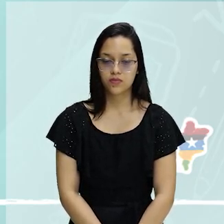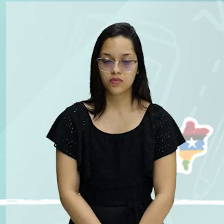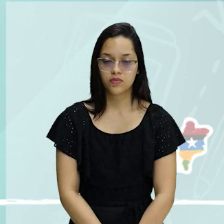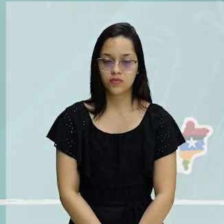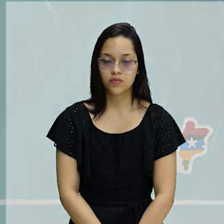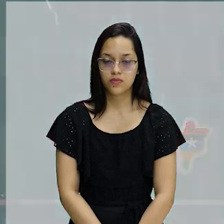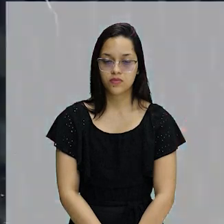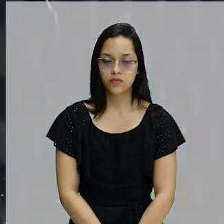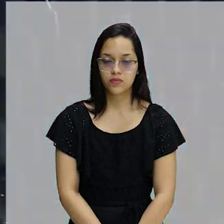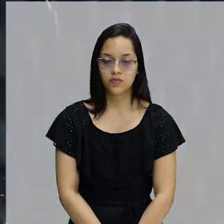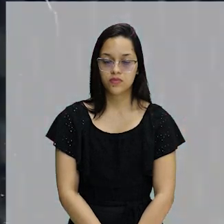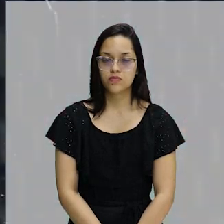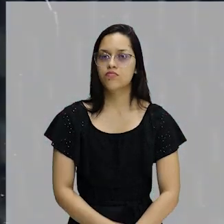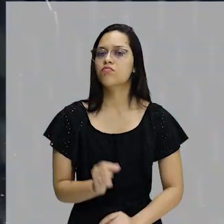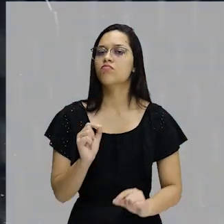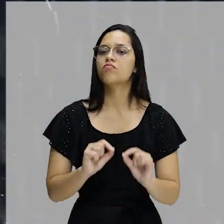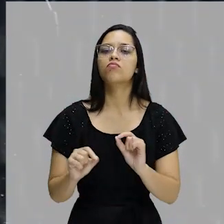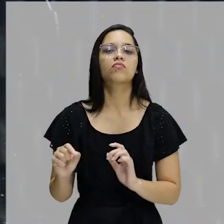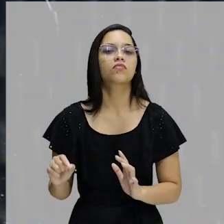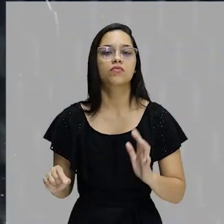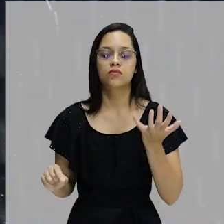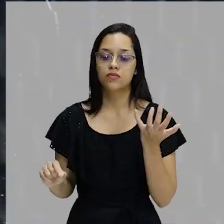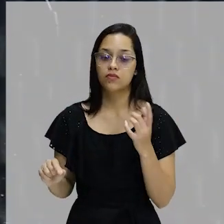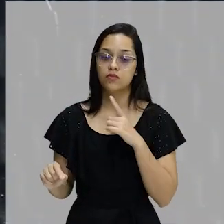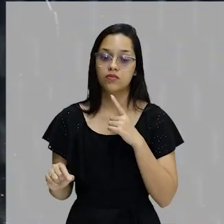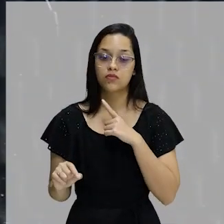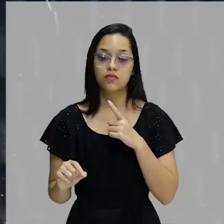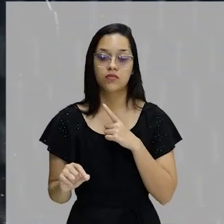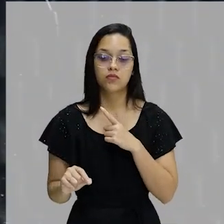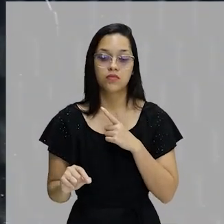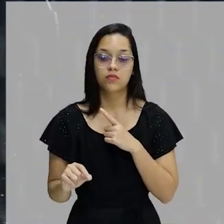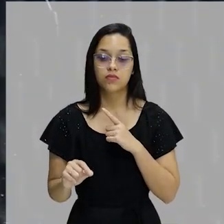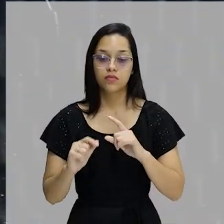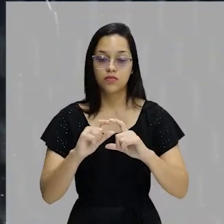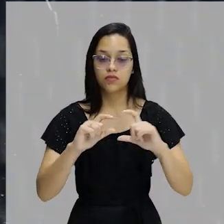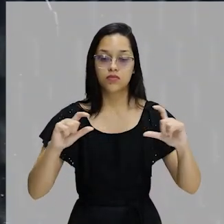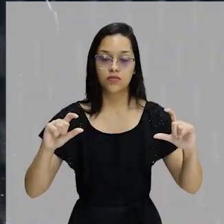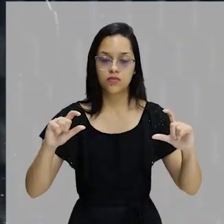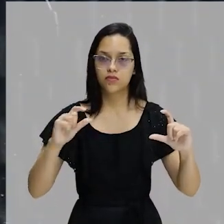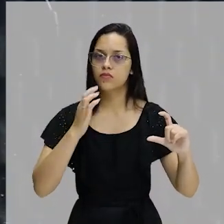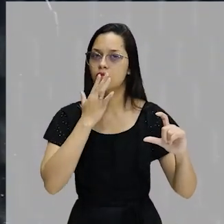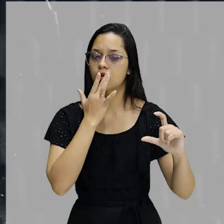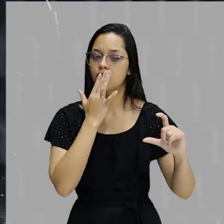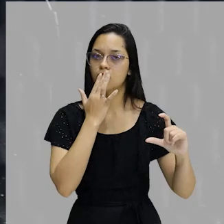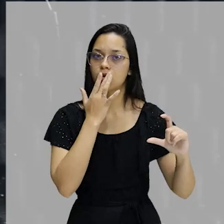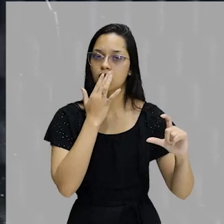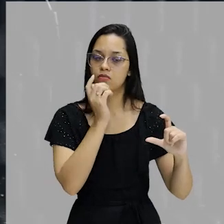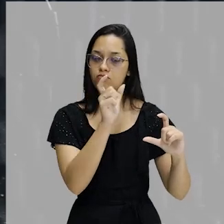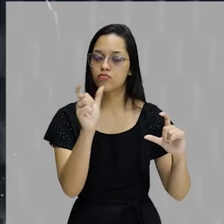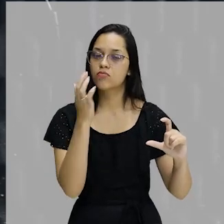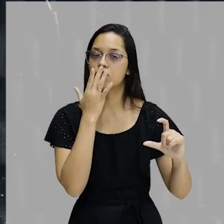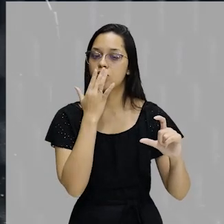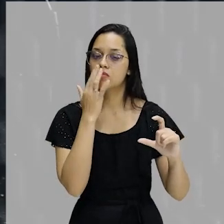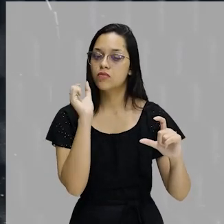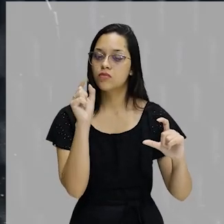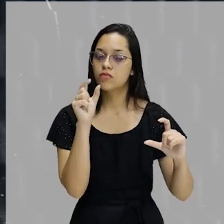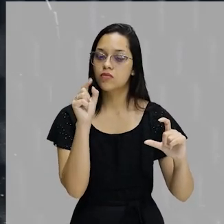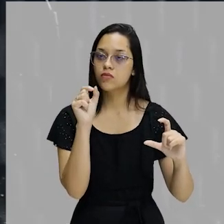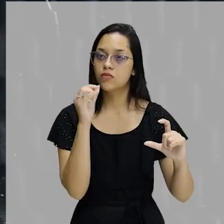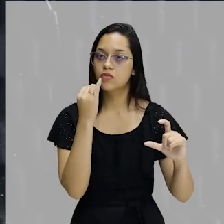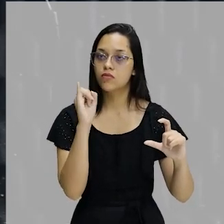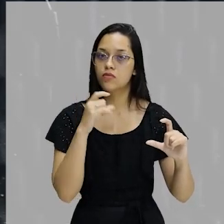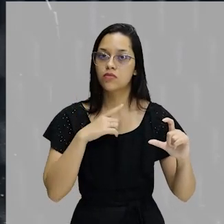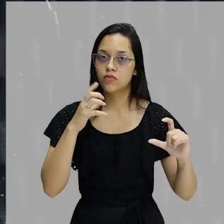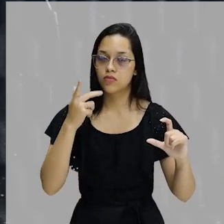finalidades. O que que acontece aqui, ó? Testemunho oral, escrita, imprensa e homens civilizados. Se você pegar